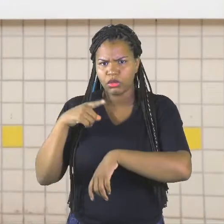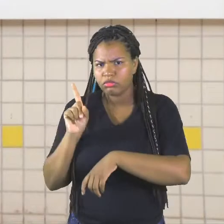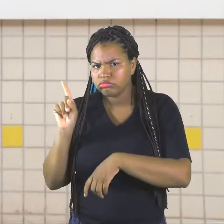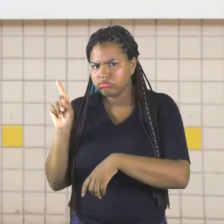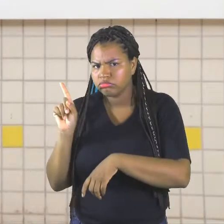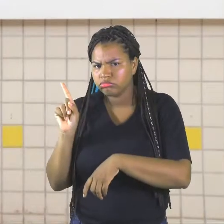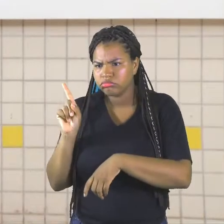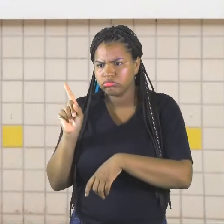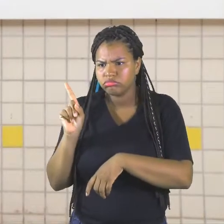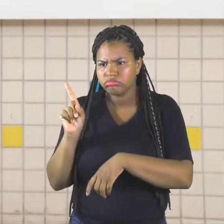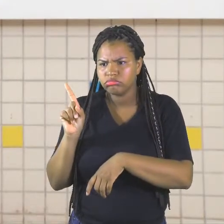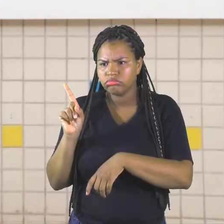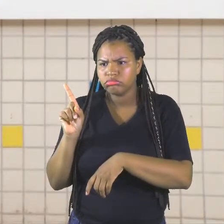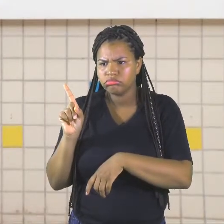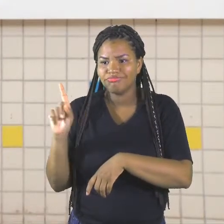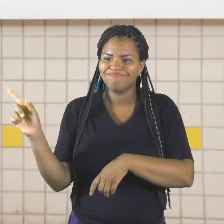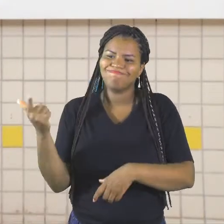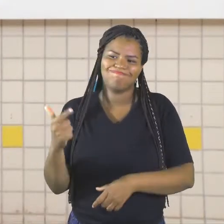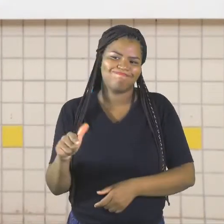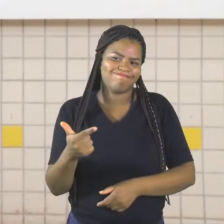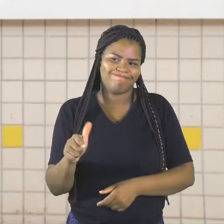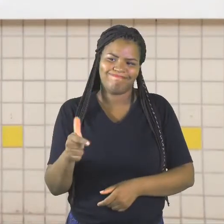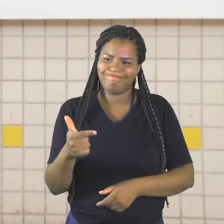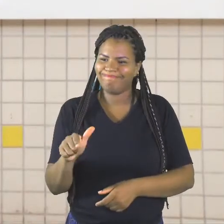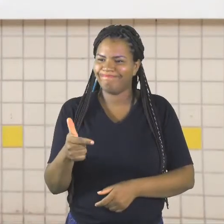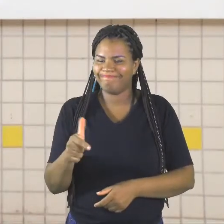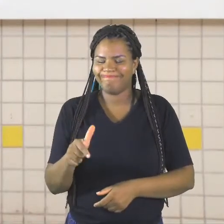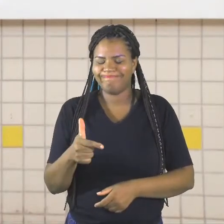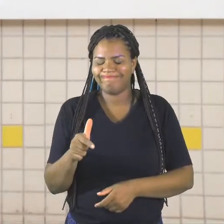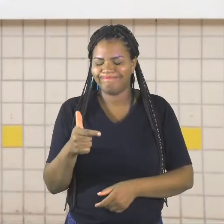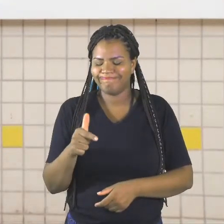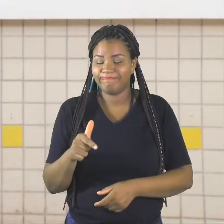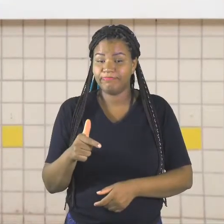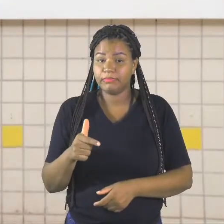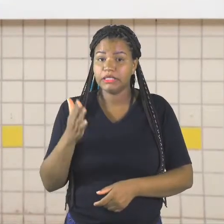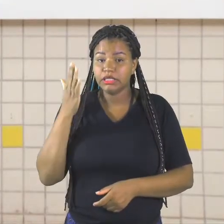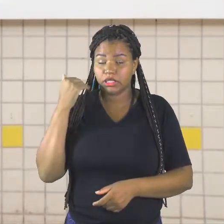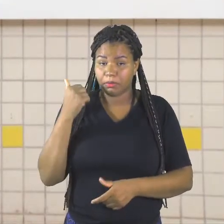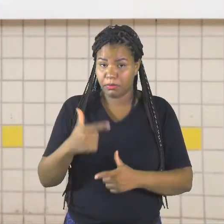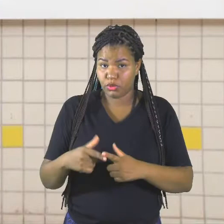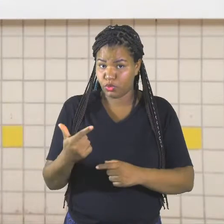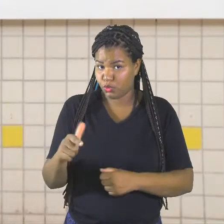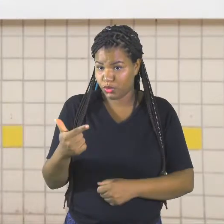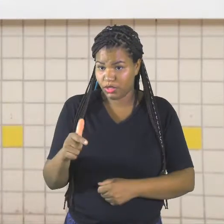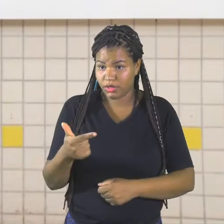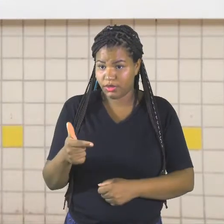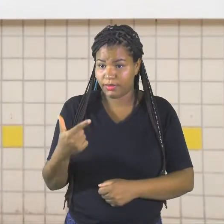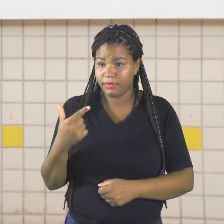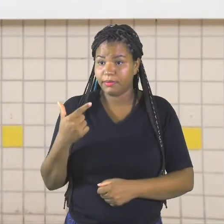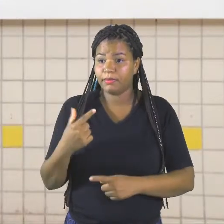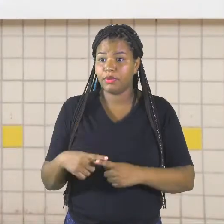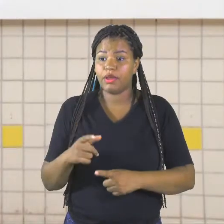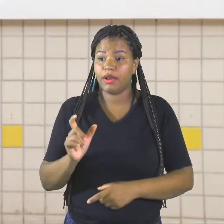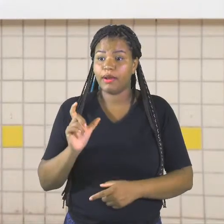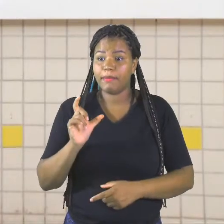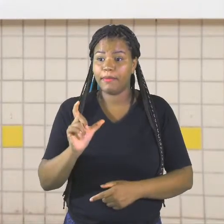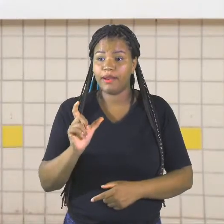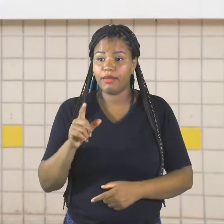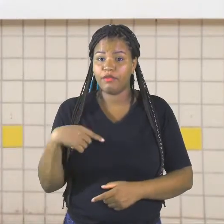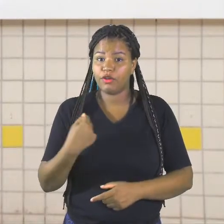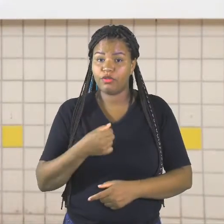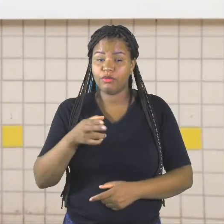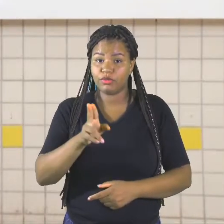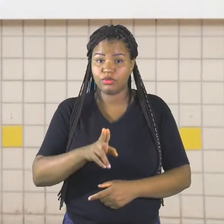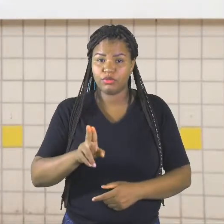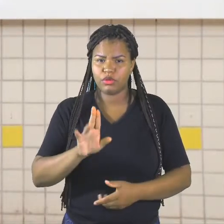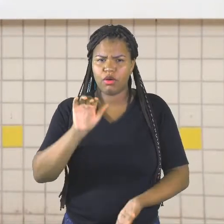Tem? Tem? não. Sabe por que que não tem coqueiro? Porque essa palavra nós vamos usar ela lá